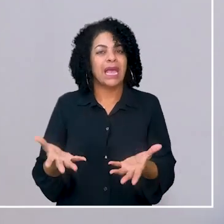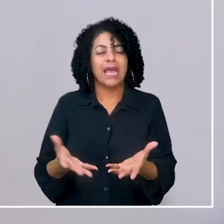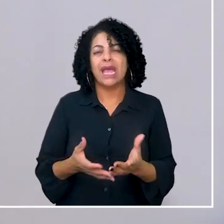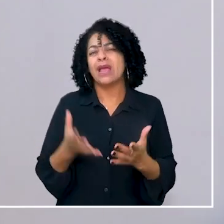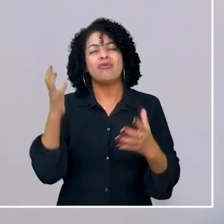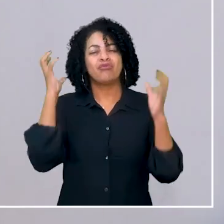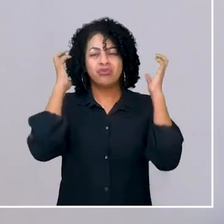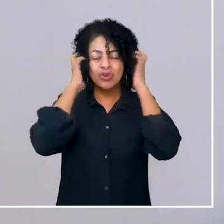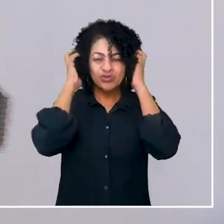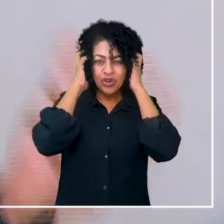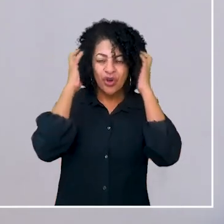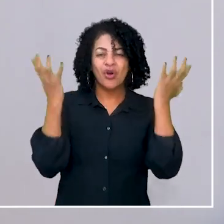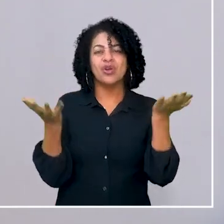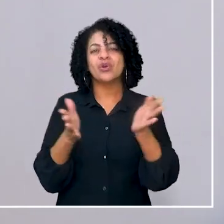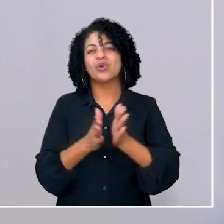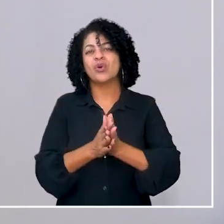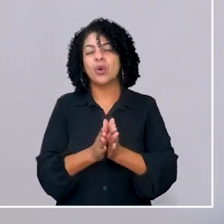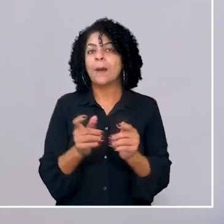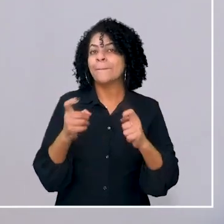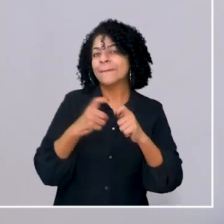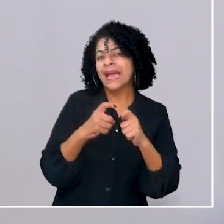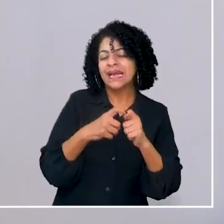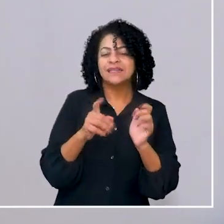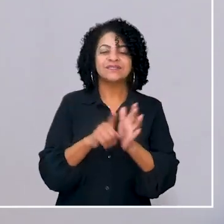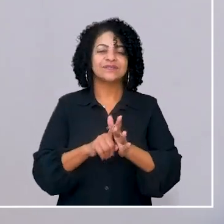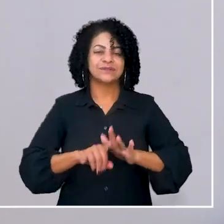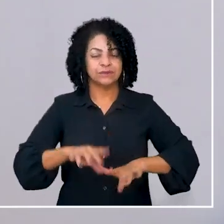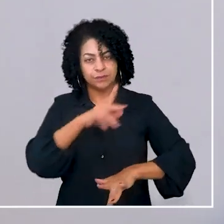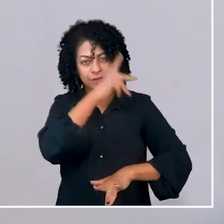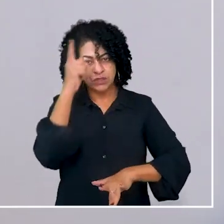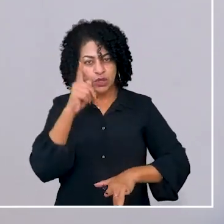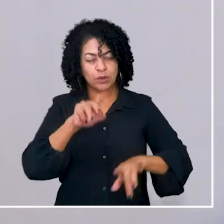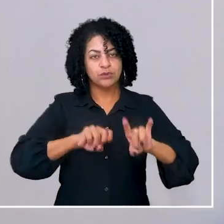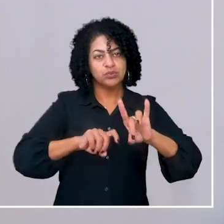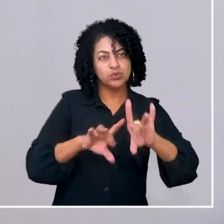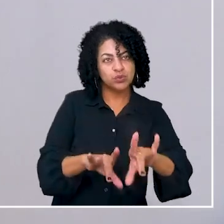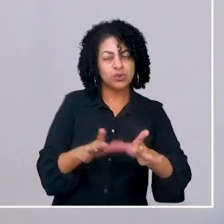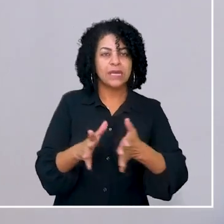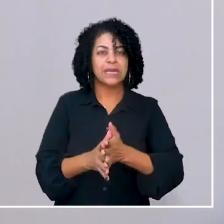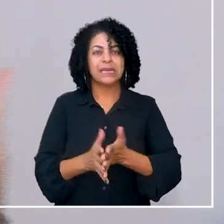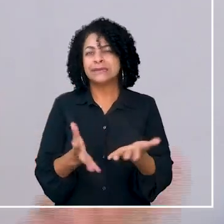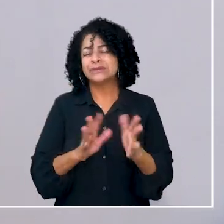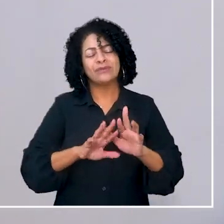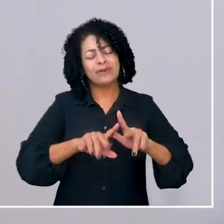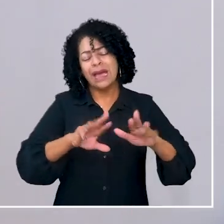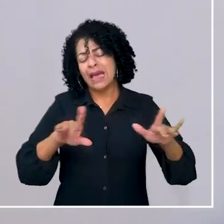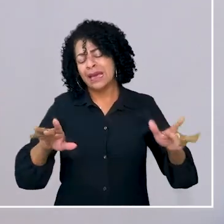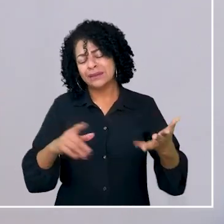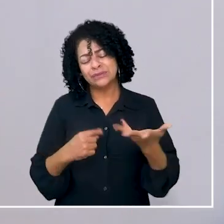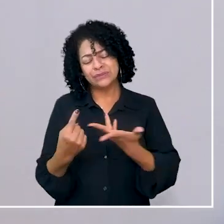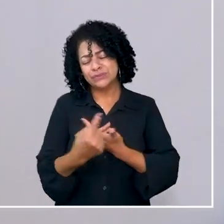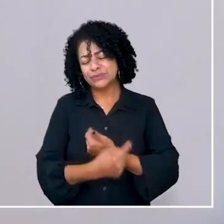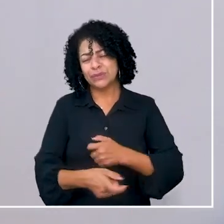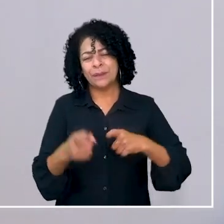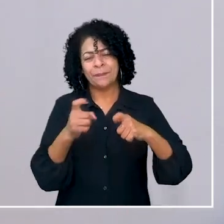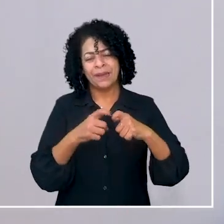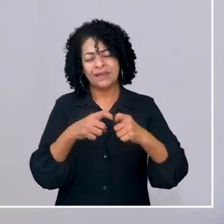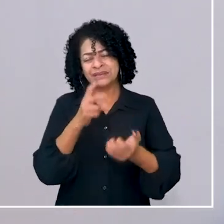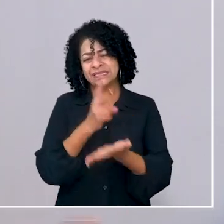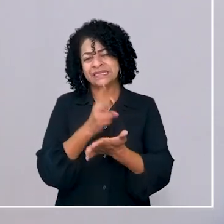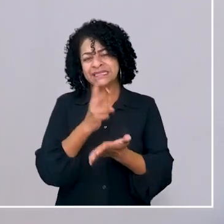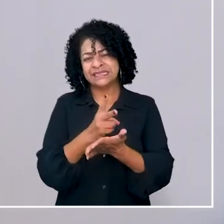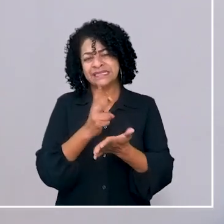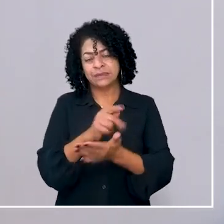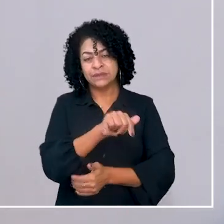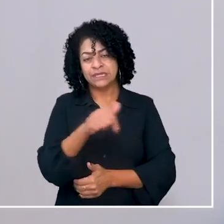ocupacionais, fonodiólogo, médicos, especialistas, neuropediatras, é tanta coisa que você tem que estar